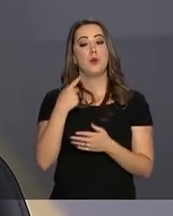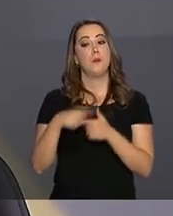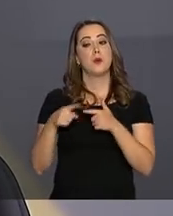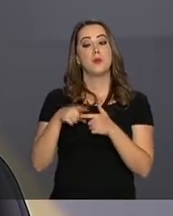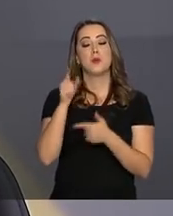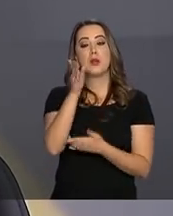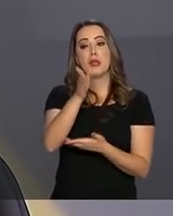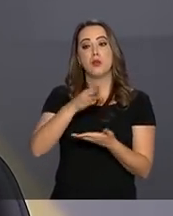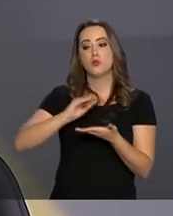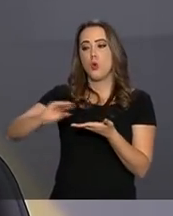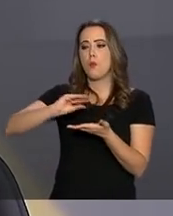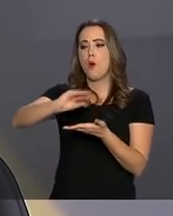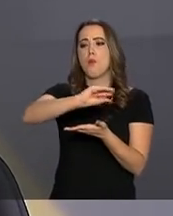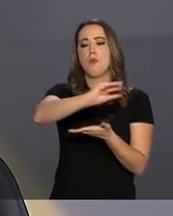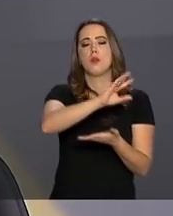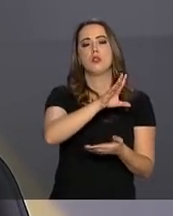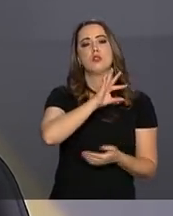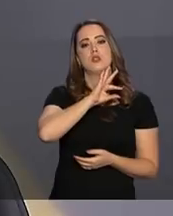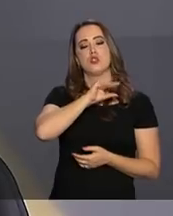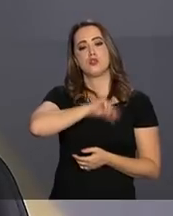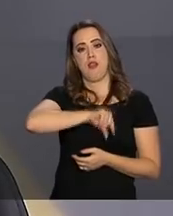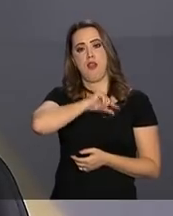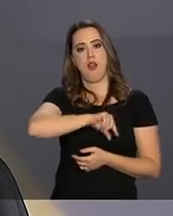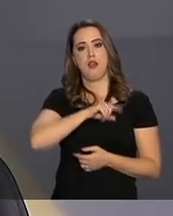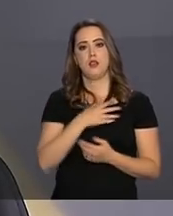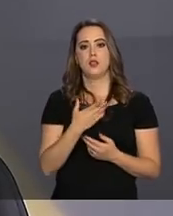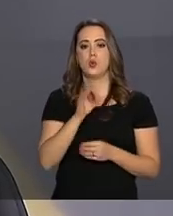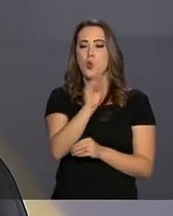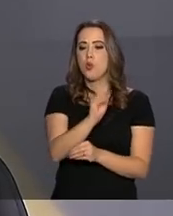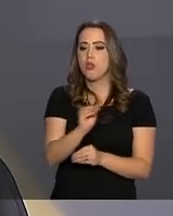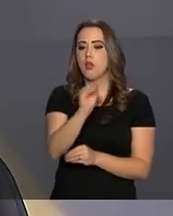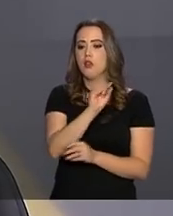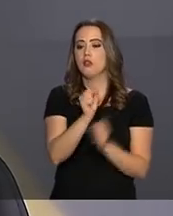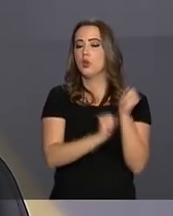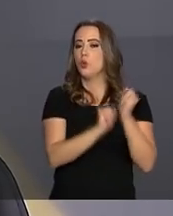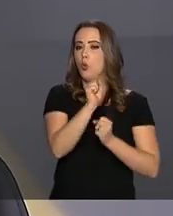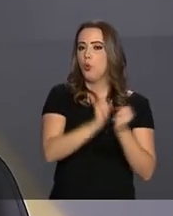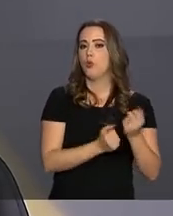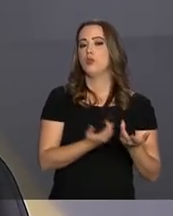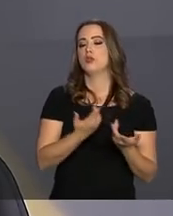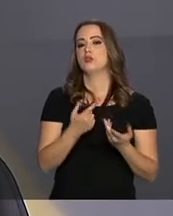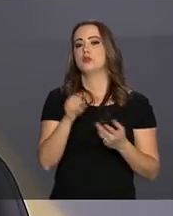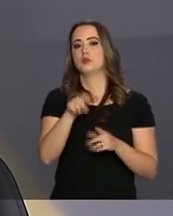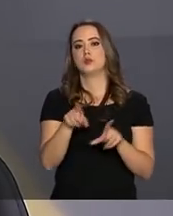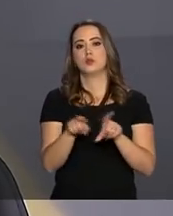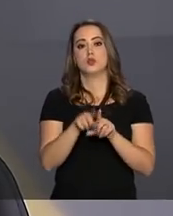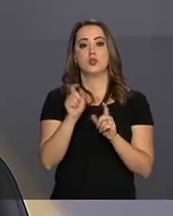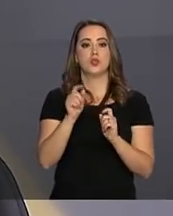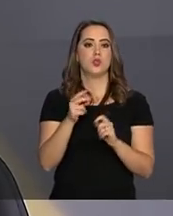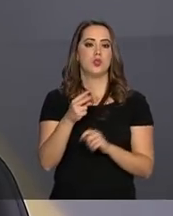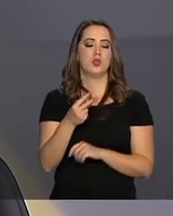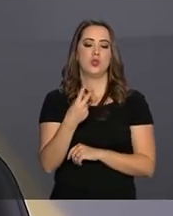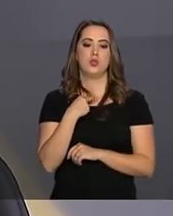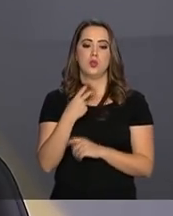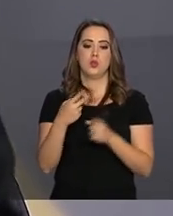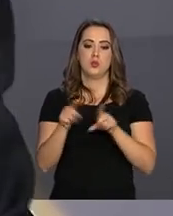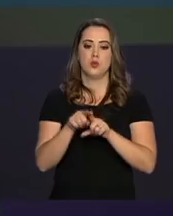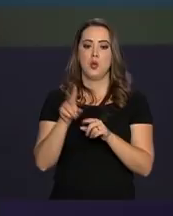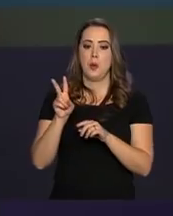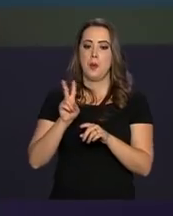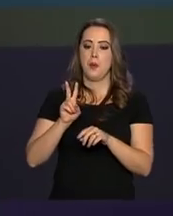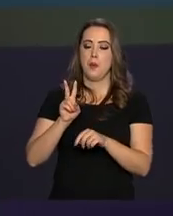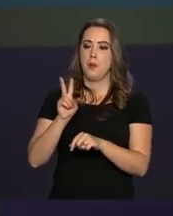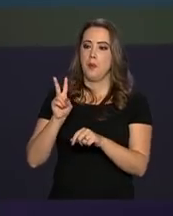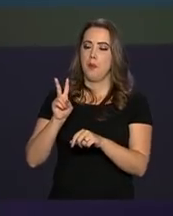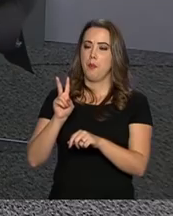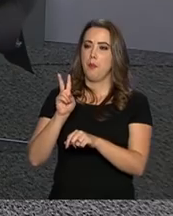preservar empregos e indústrias que não são passíveis de preservação. O protecionismo,